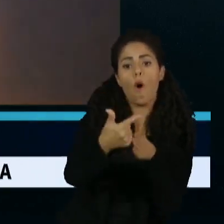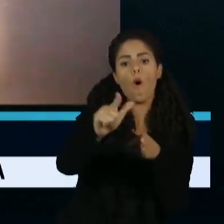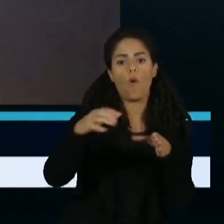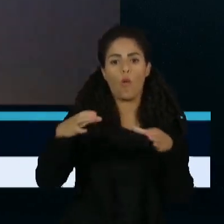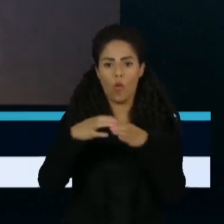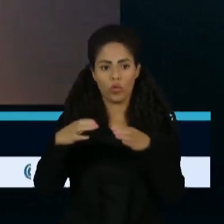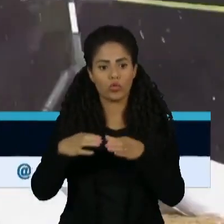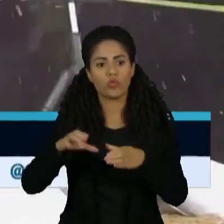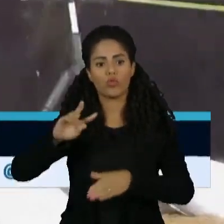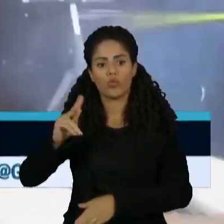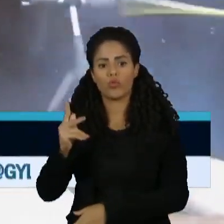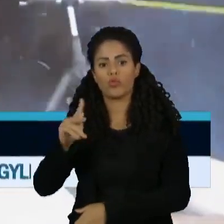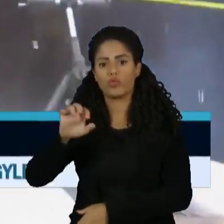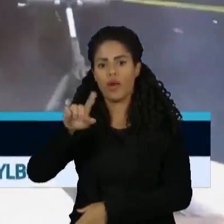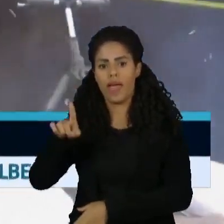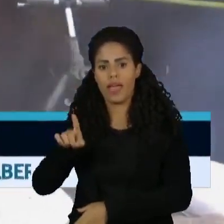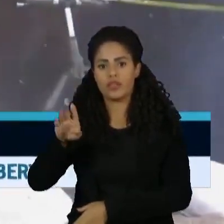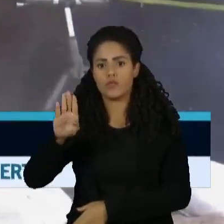extremista, o Hezbollah.